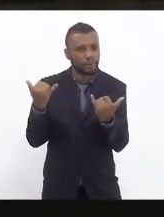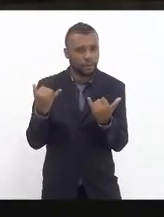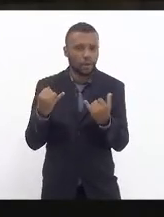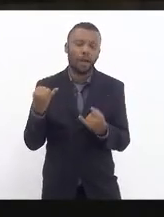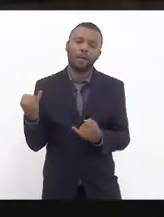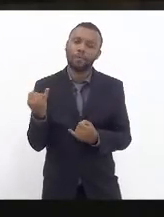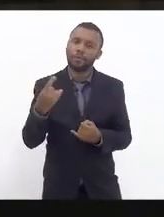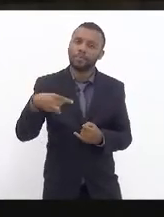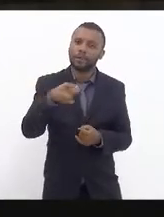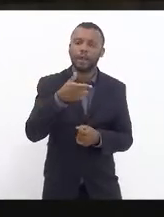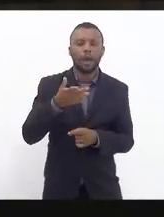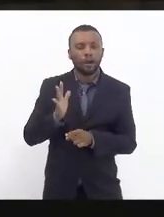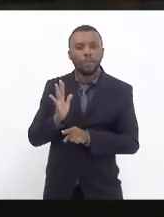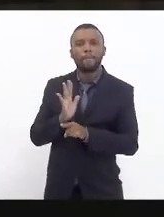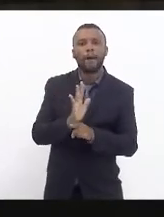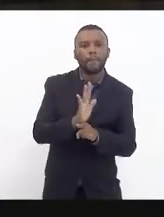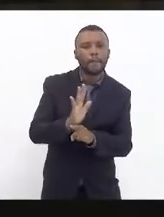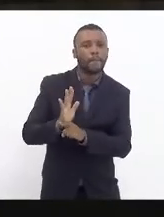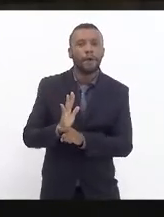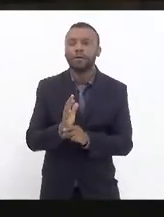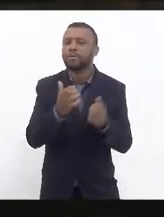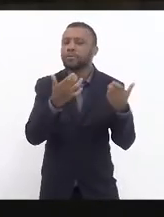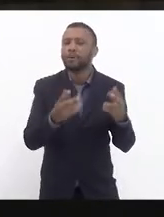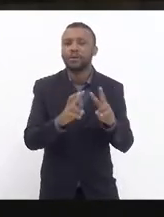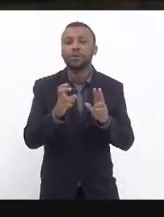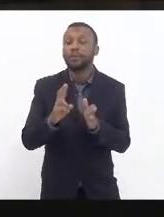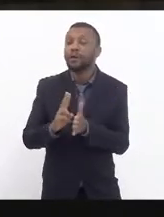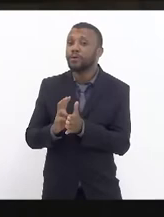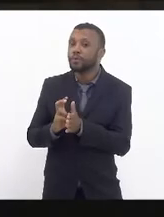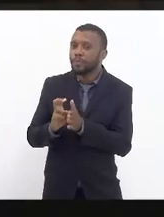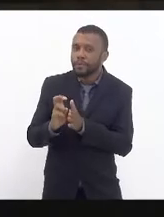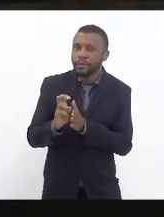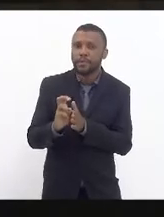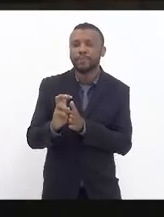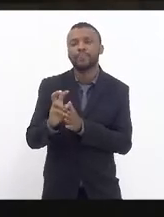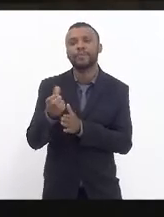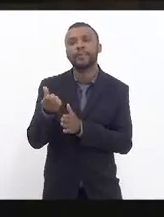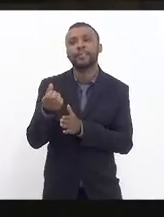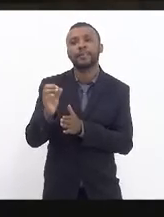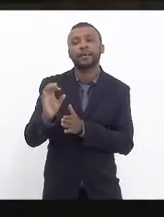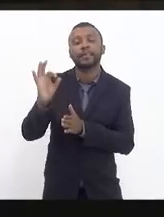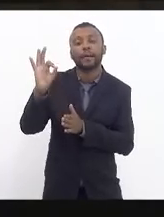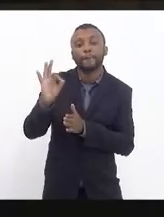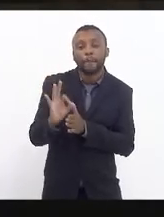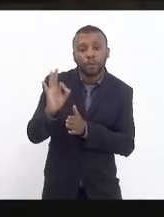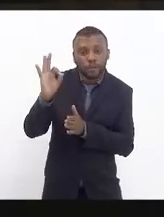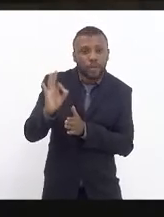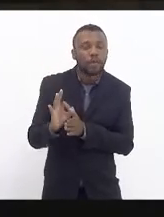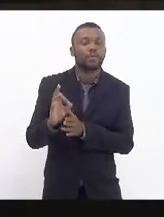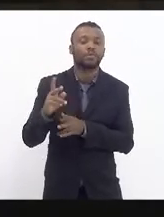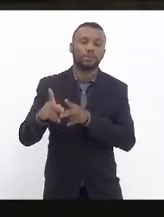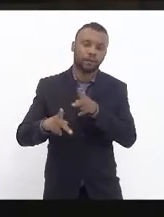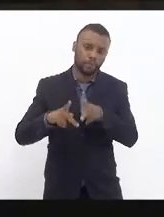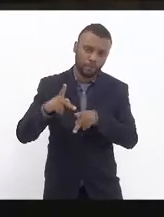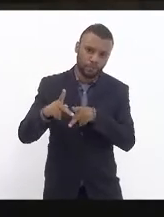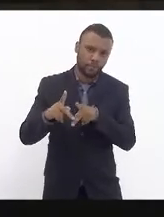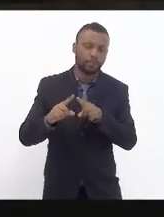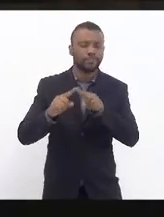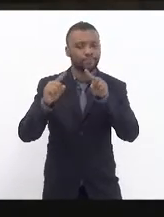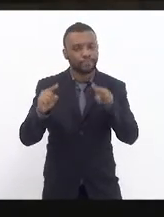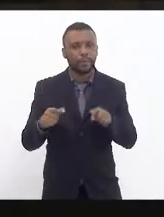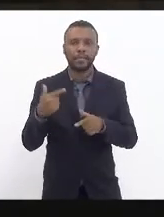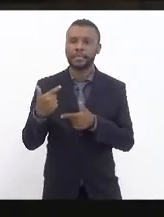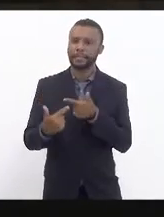contribuição de todos porque quando se fala de supervia a fala aí de 60% da população trabalhadora